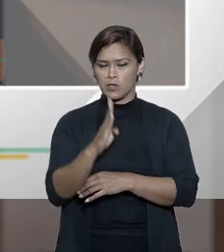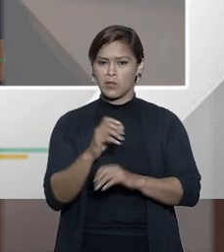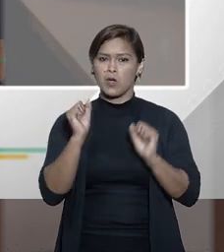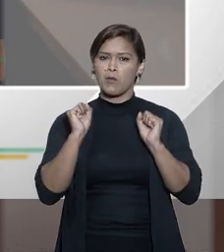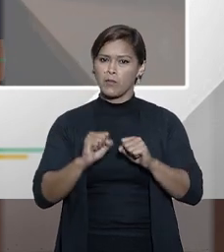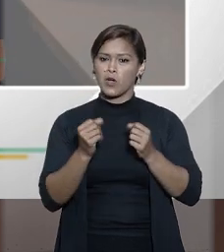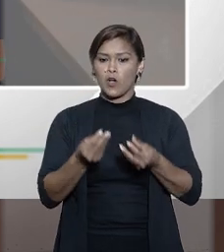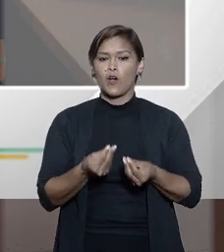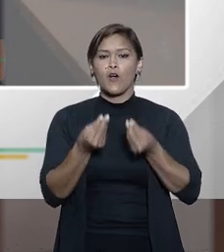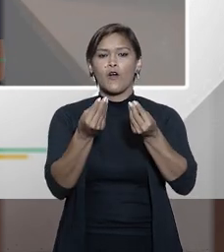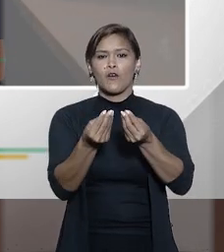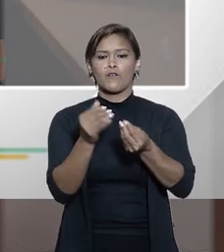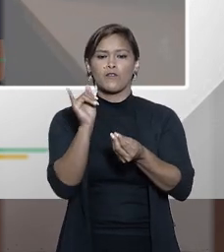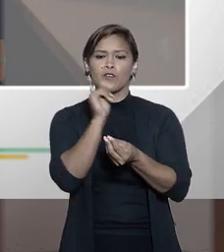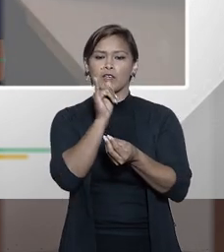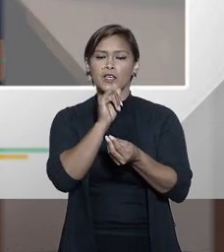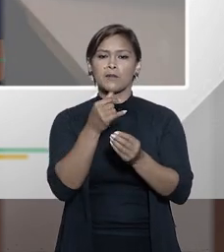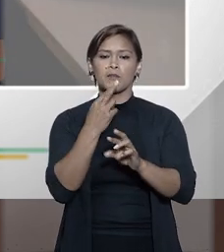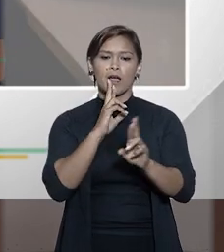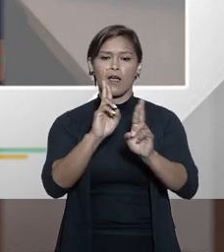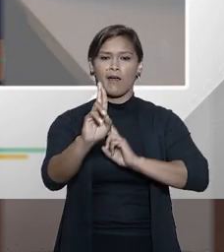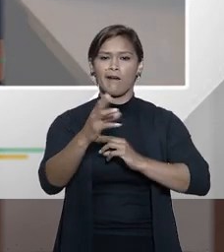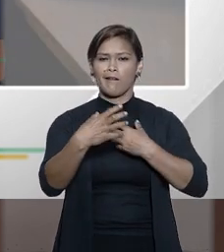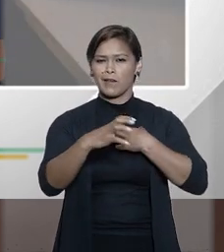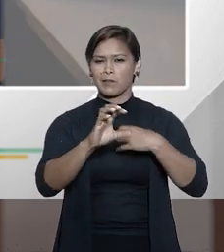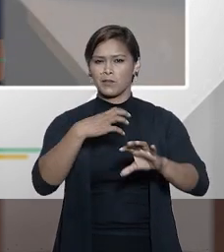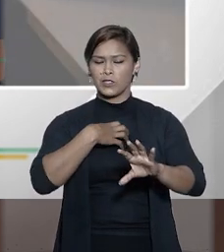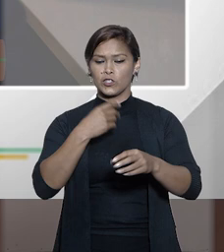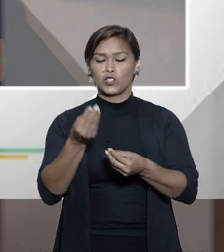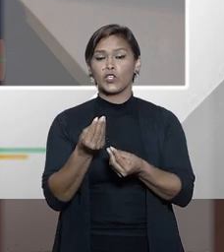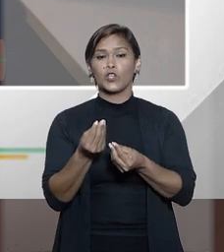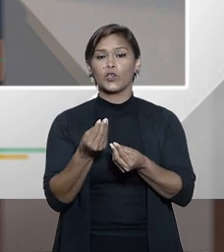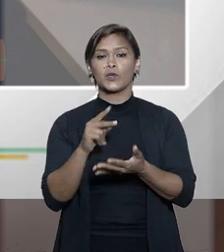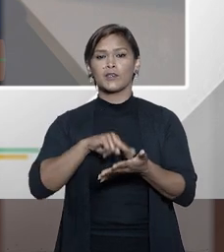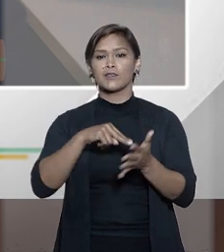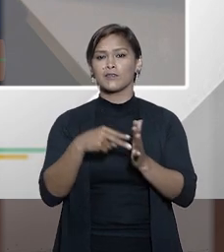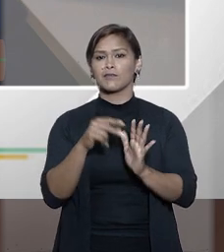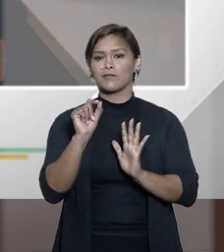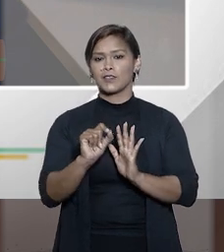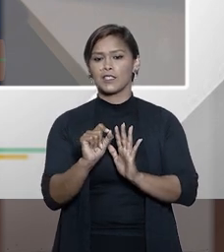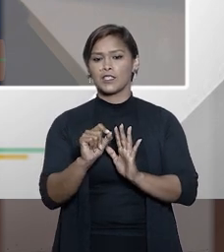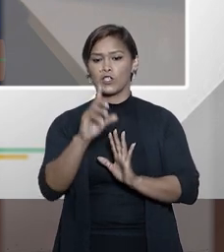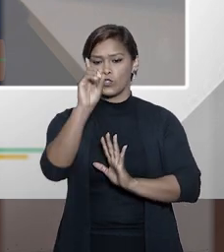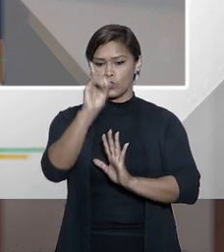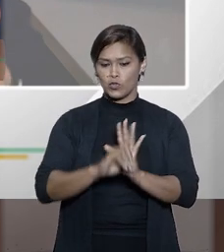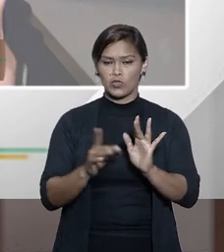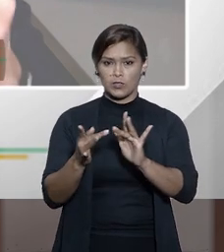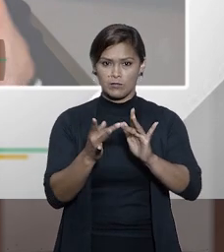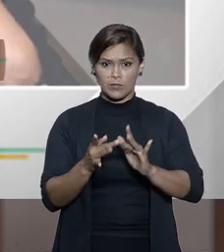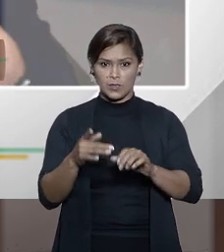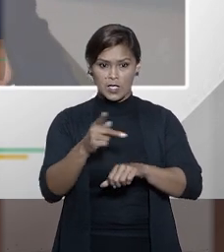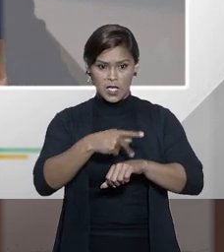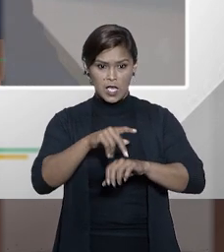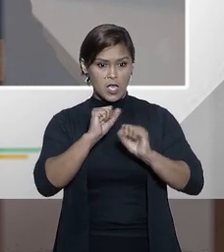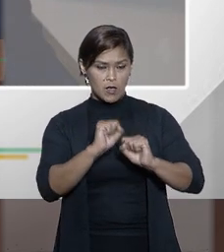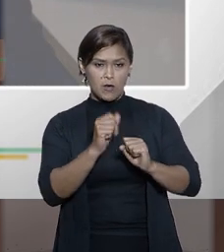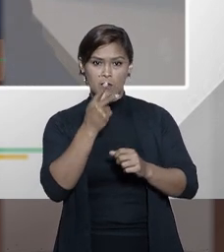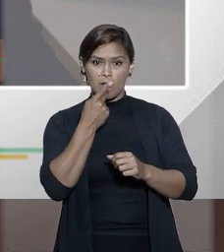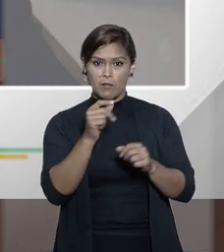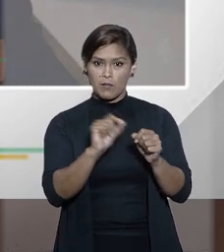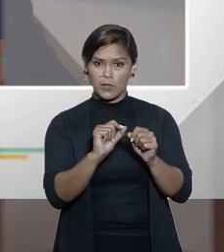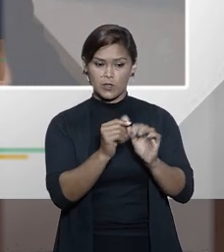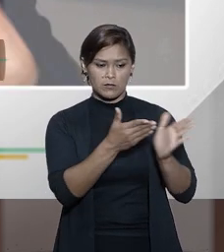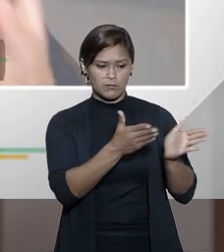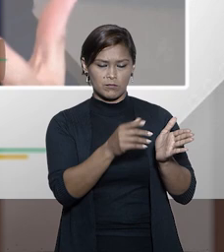pôde oferecer à Alemanha reciprocidade e o que é oferecer reciprocidade no direito internacional é quando eu posso fazer